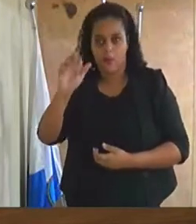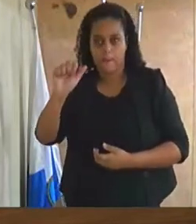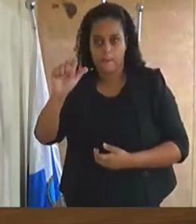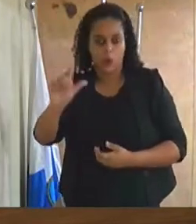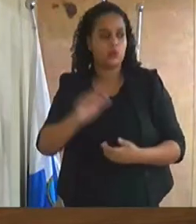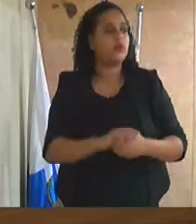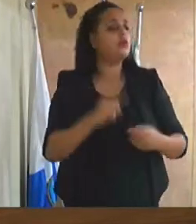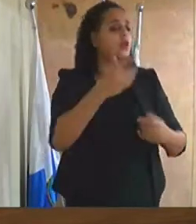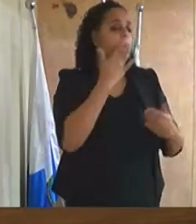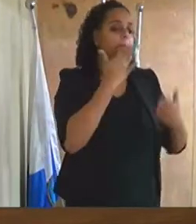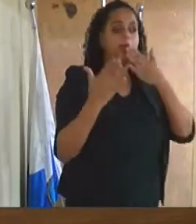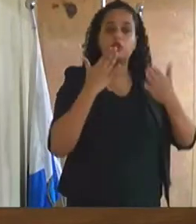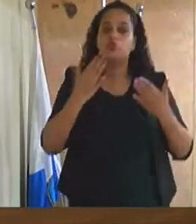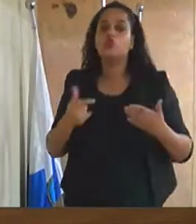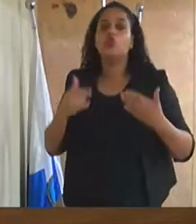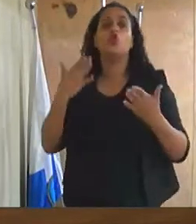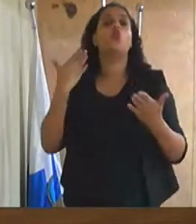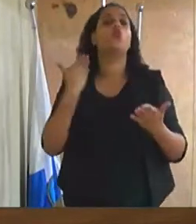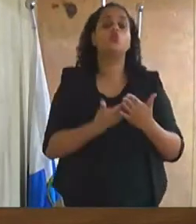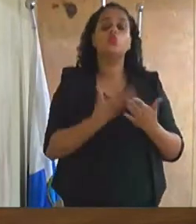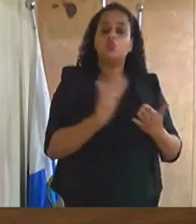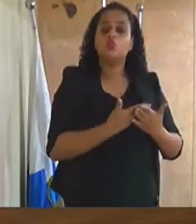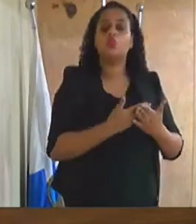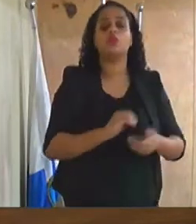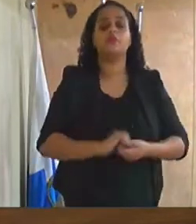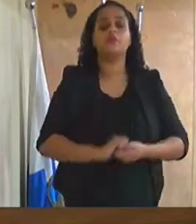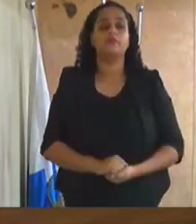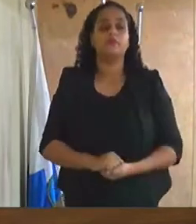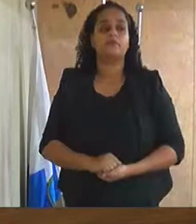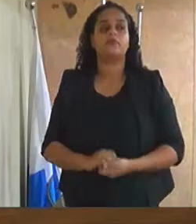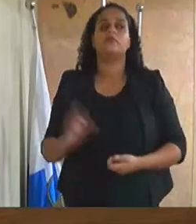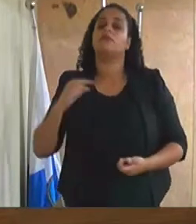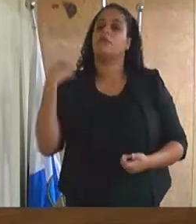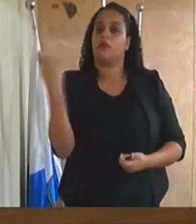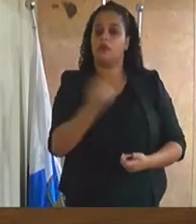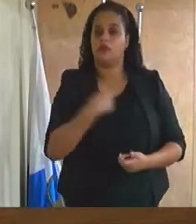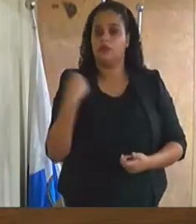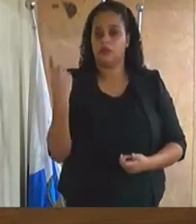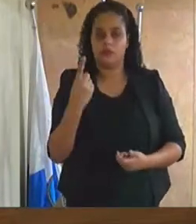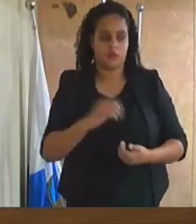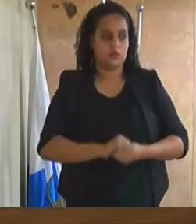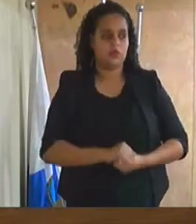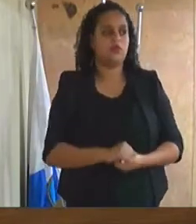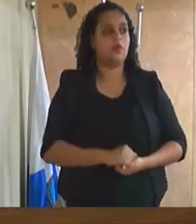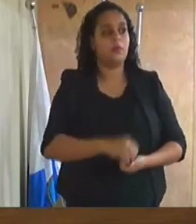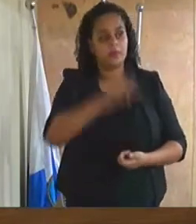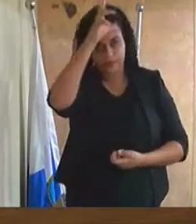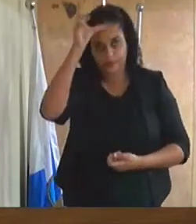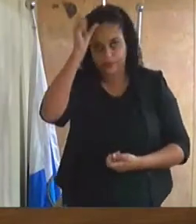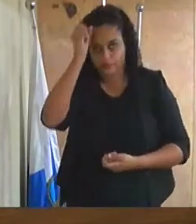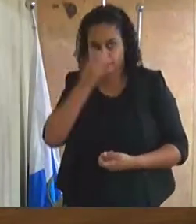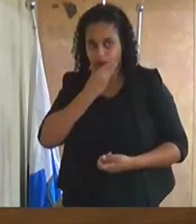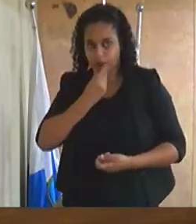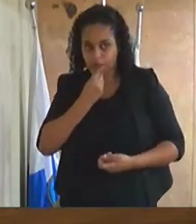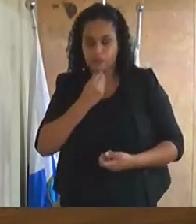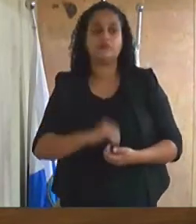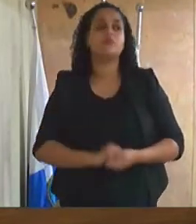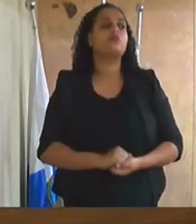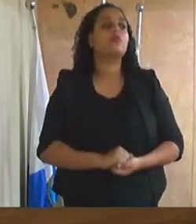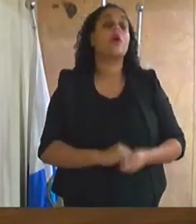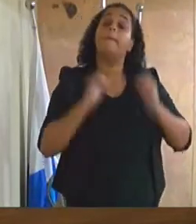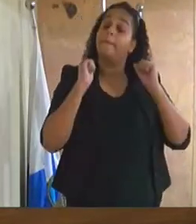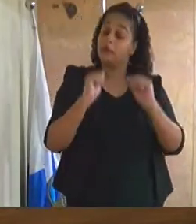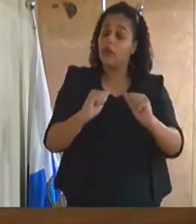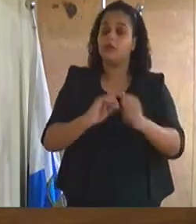estamos pedindo um estudo ao nosso ilustríssimo prefeito para que pudesse